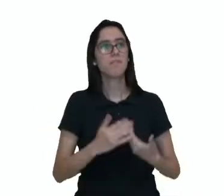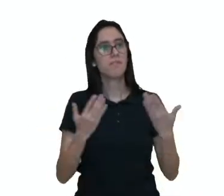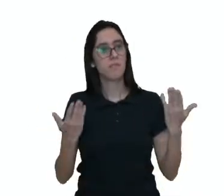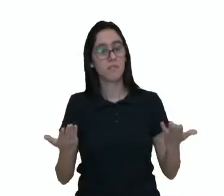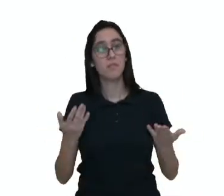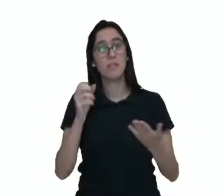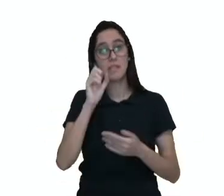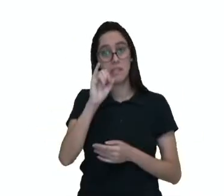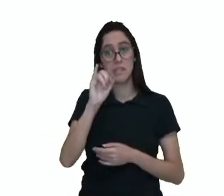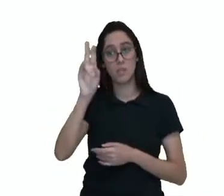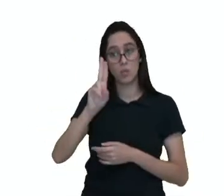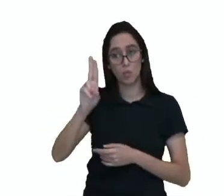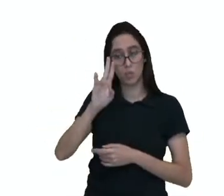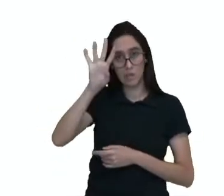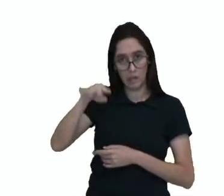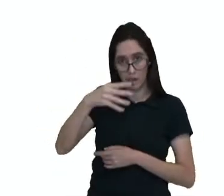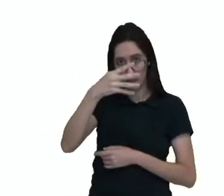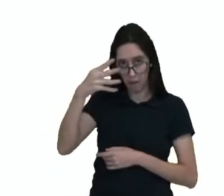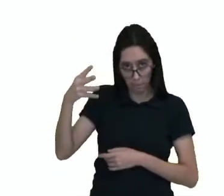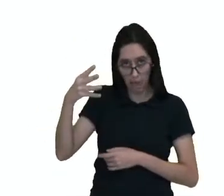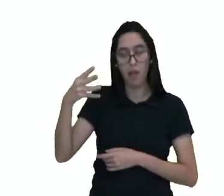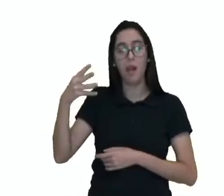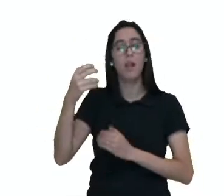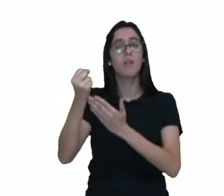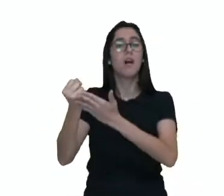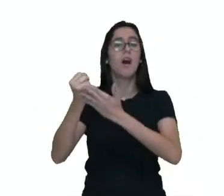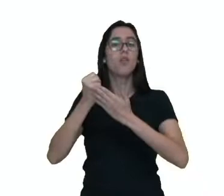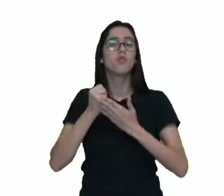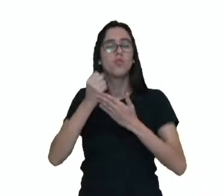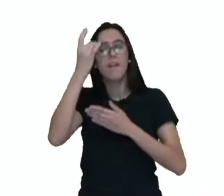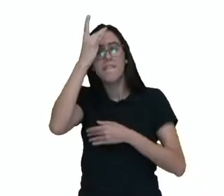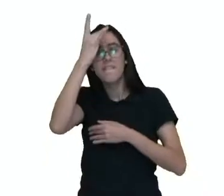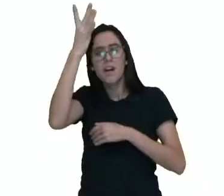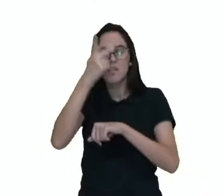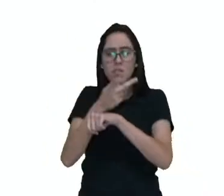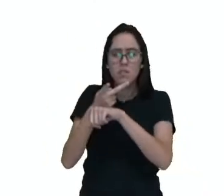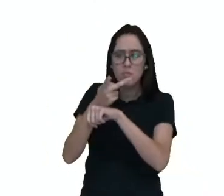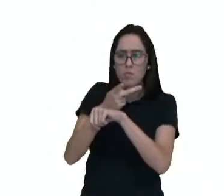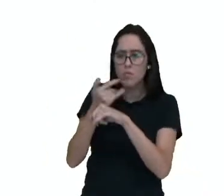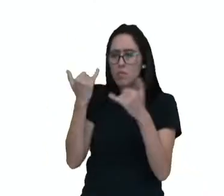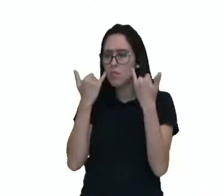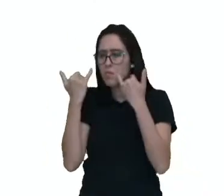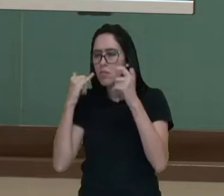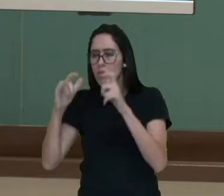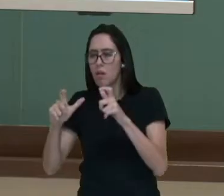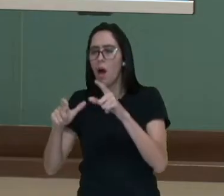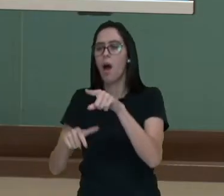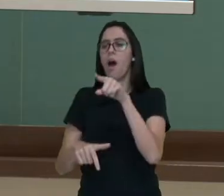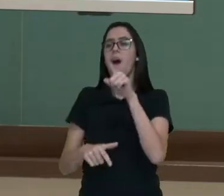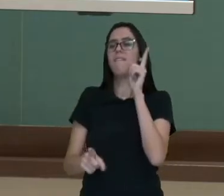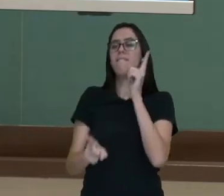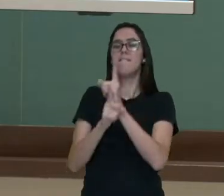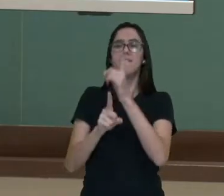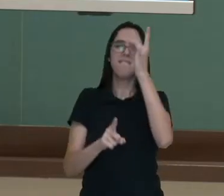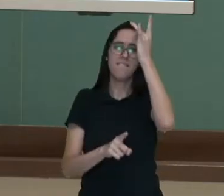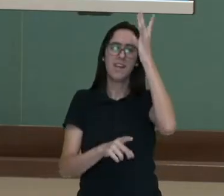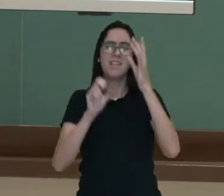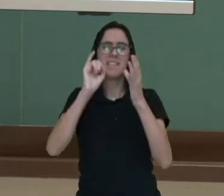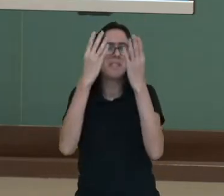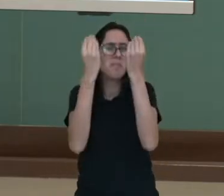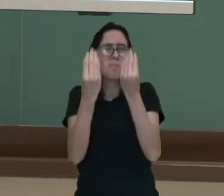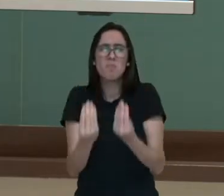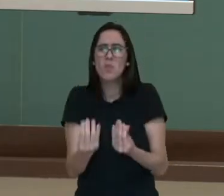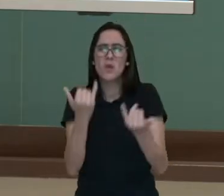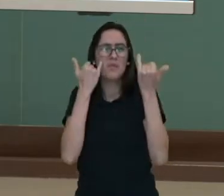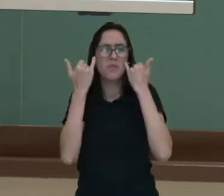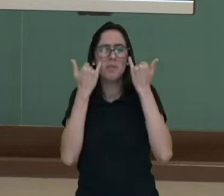utilização de uma tabela também, né, facilita na procura e identificação de informações. Se você tem muitas informações, né,